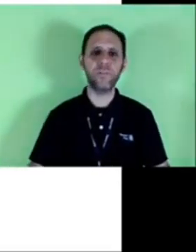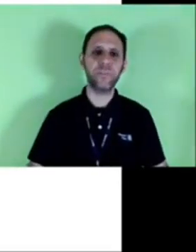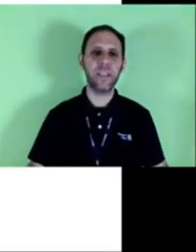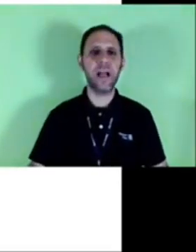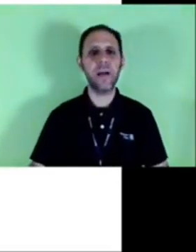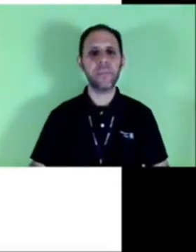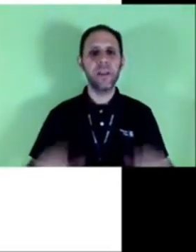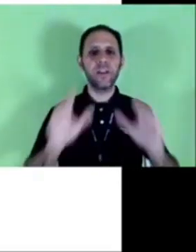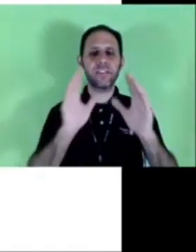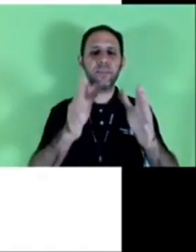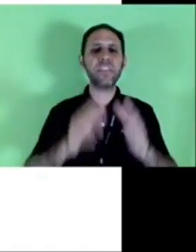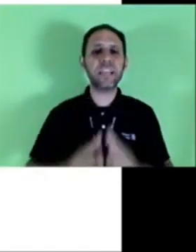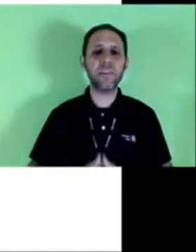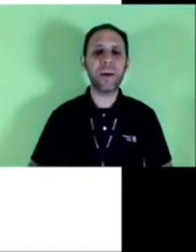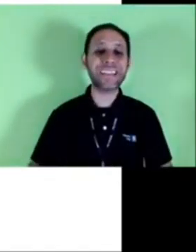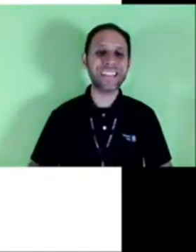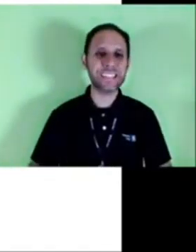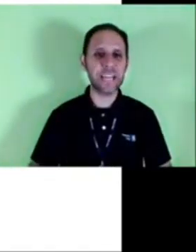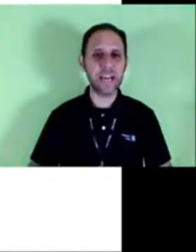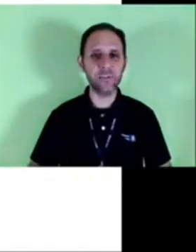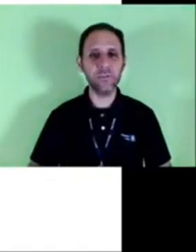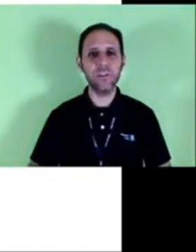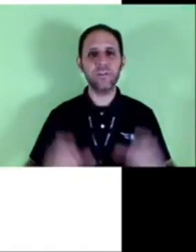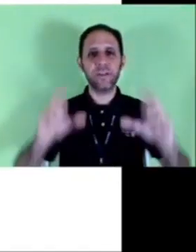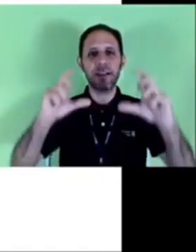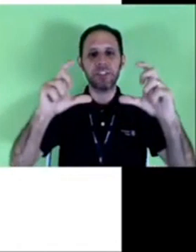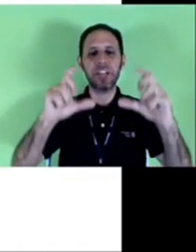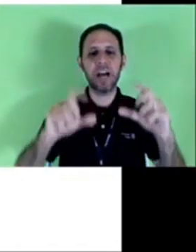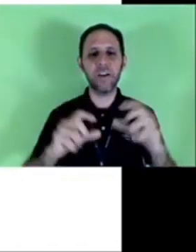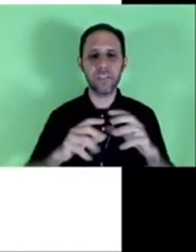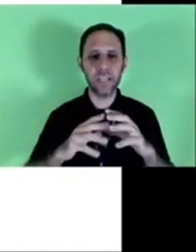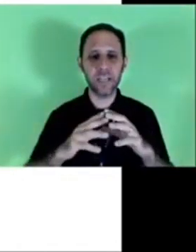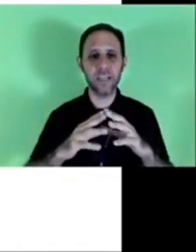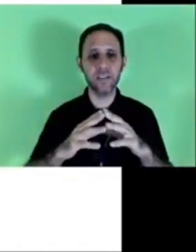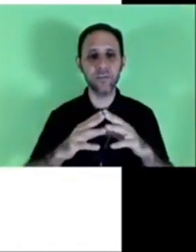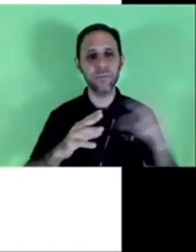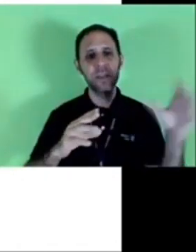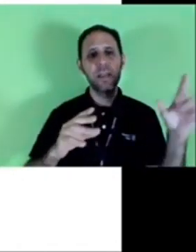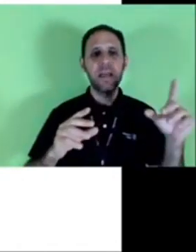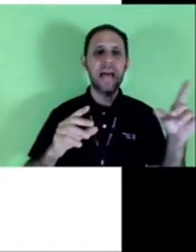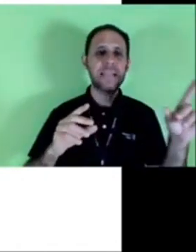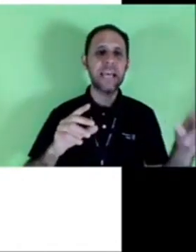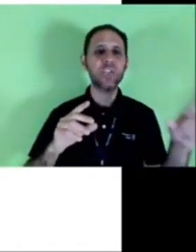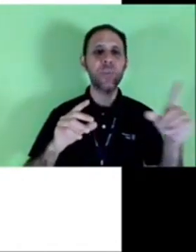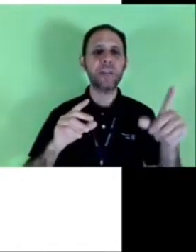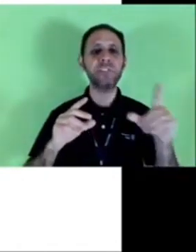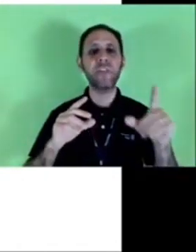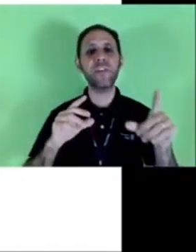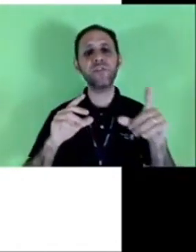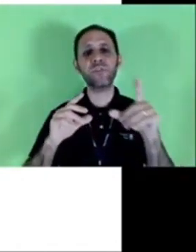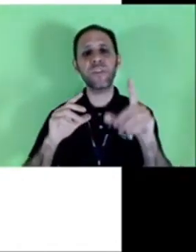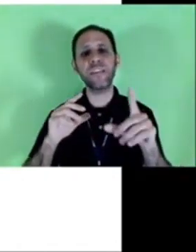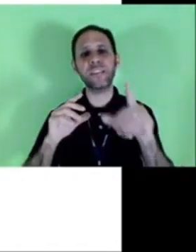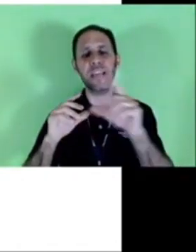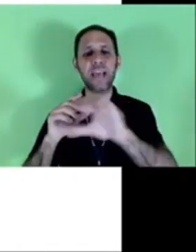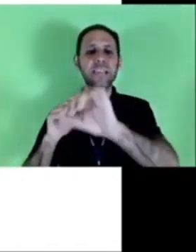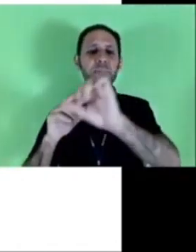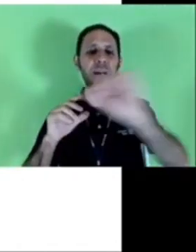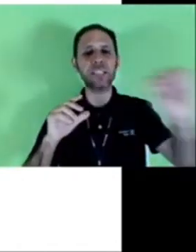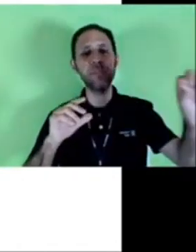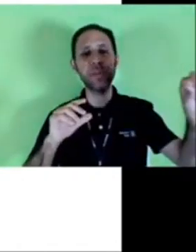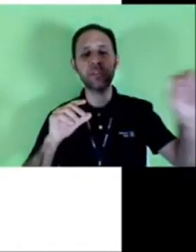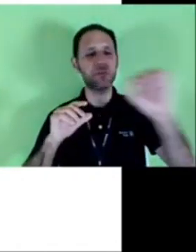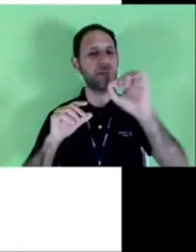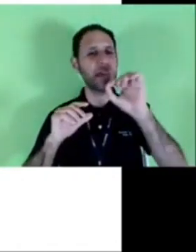para o word nós temos aqui o atestado caixa alta negrito atesto para os devidos fins que